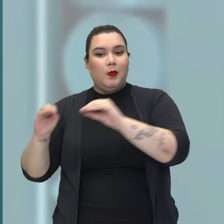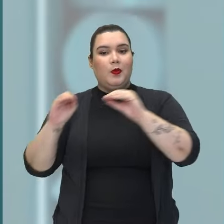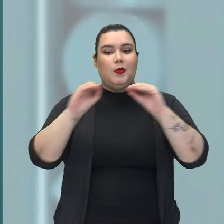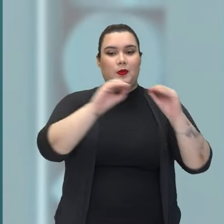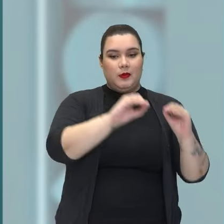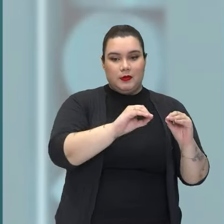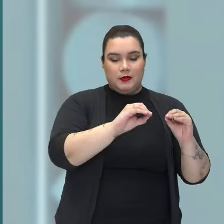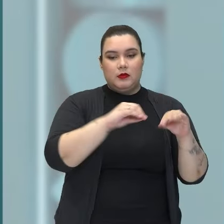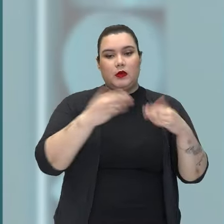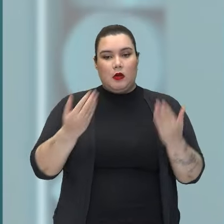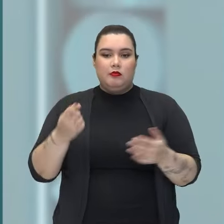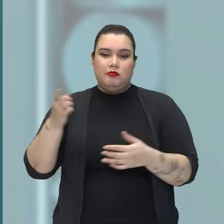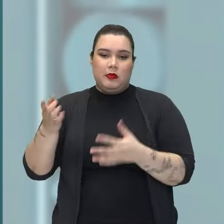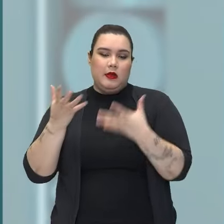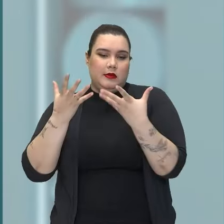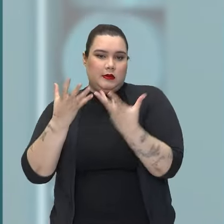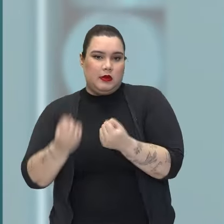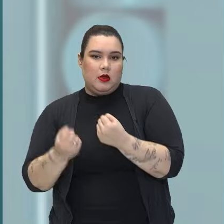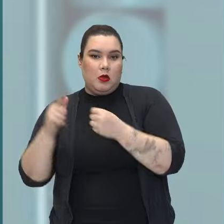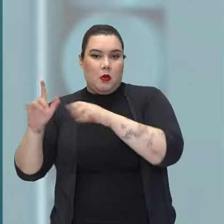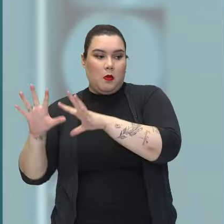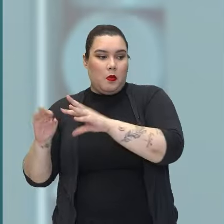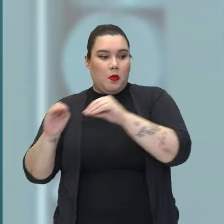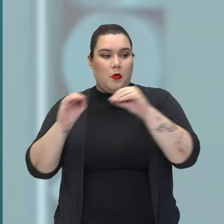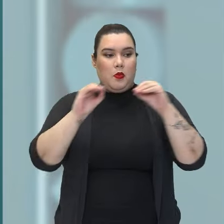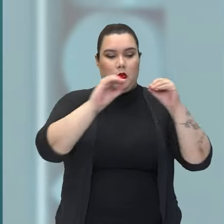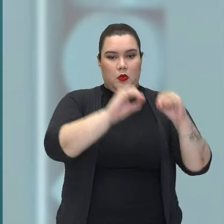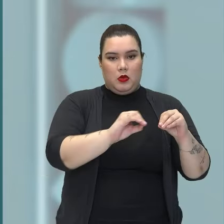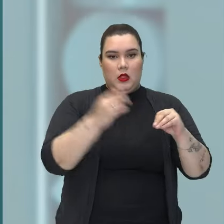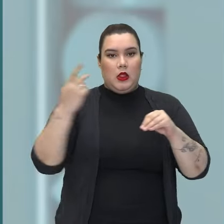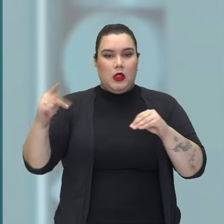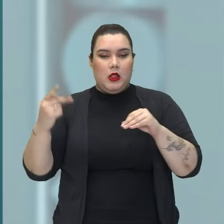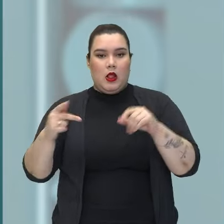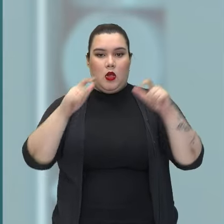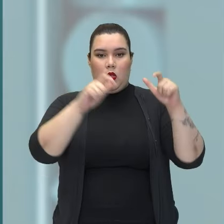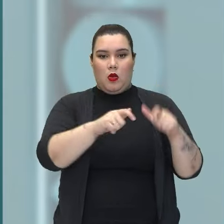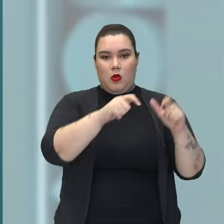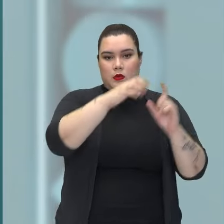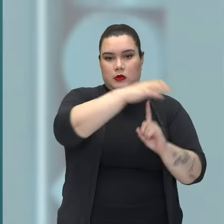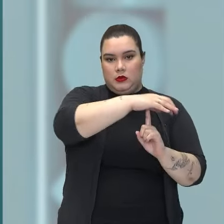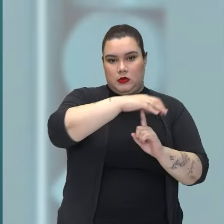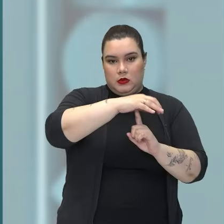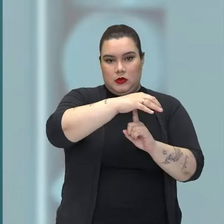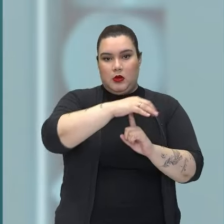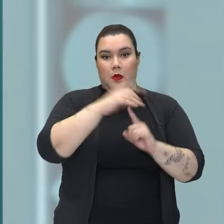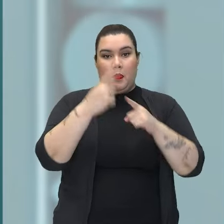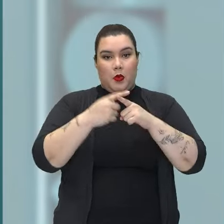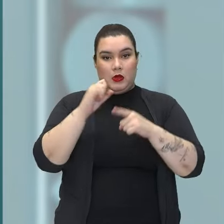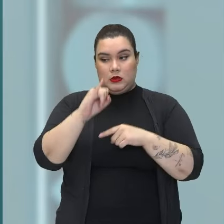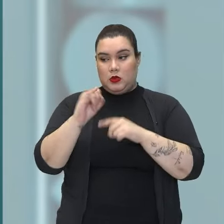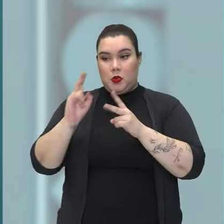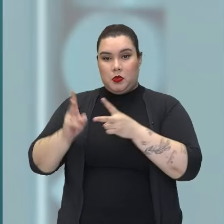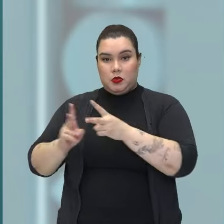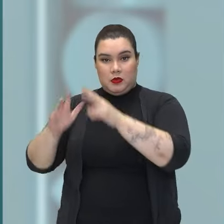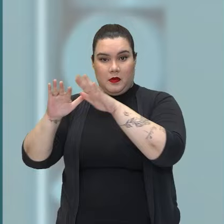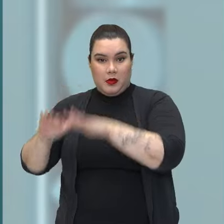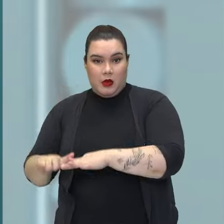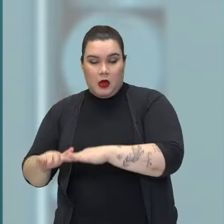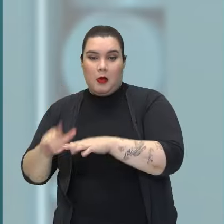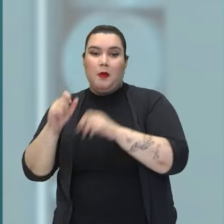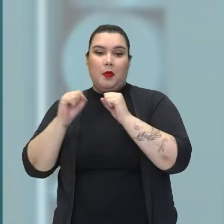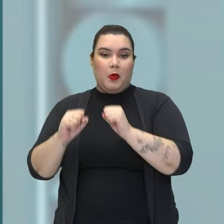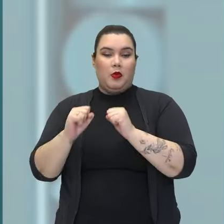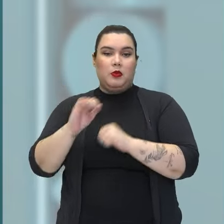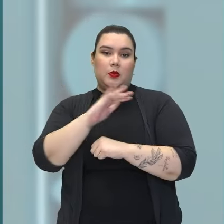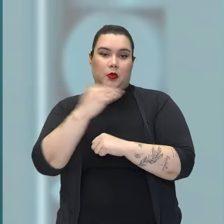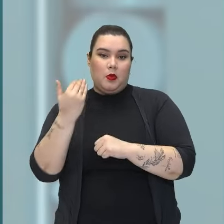afastada, para a única propriedade que lhe sobrara. Lembrando que se ele ficasse ali, ele poderia ser morto também, porque os